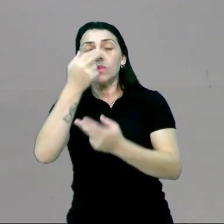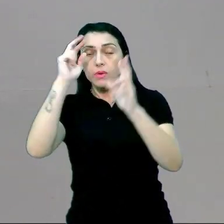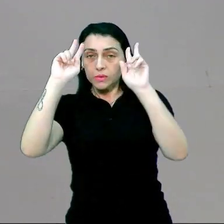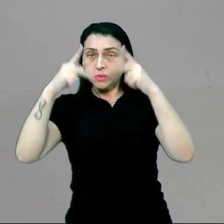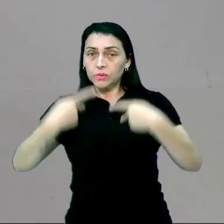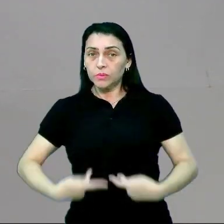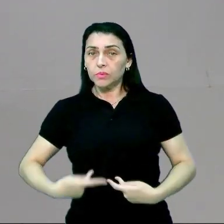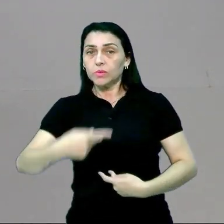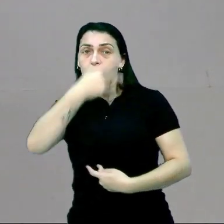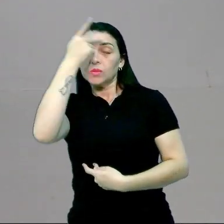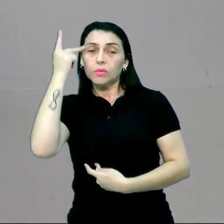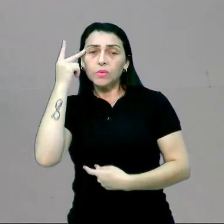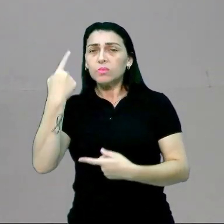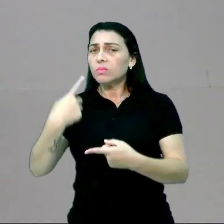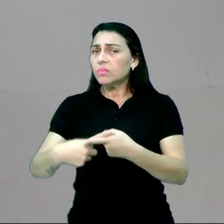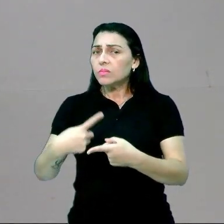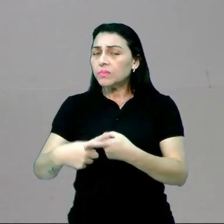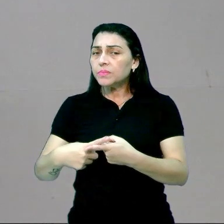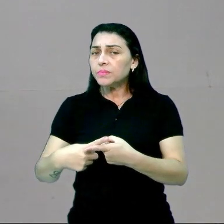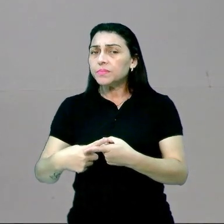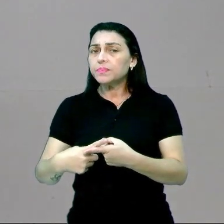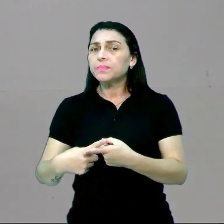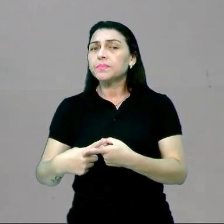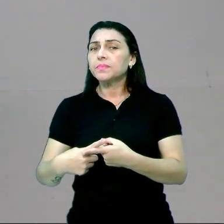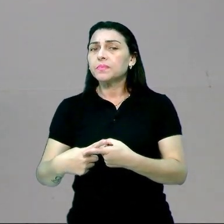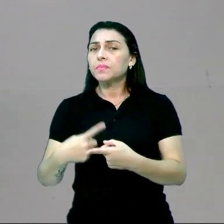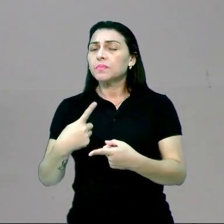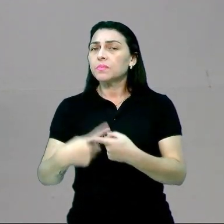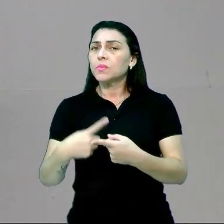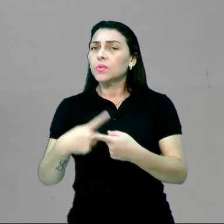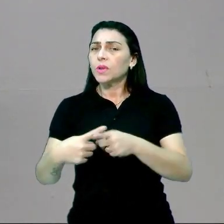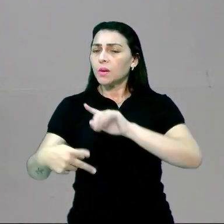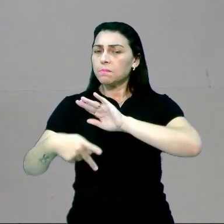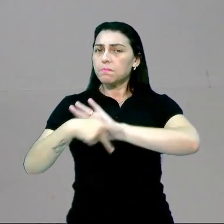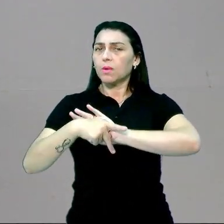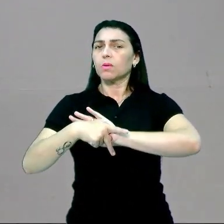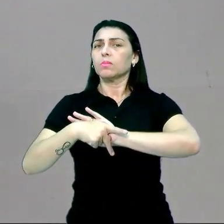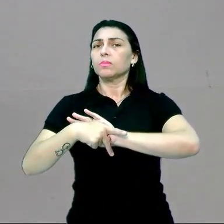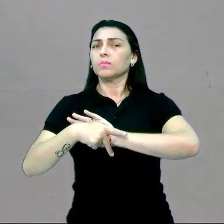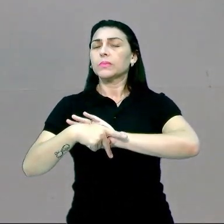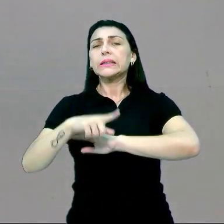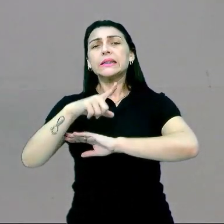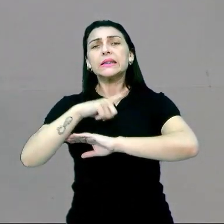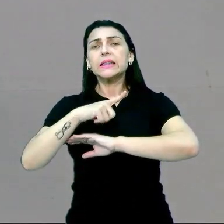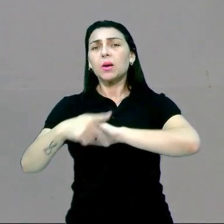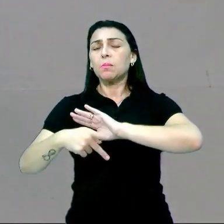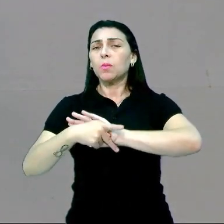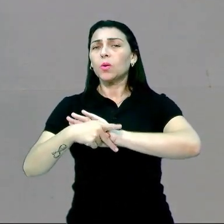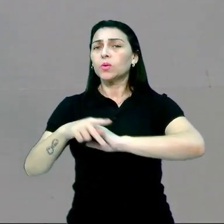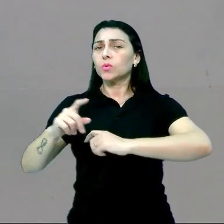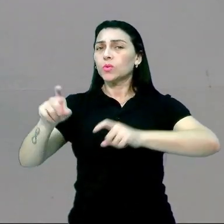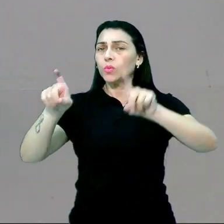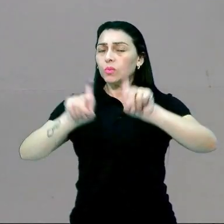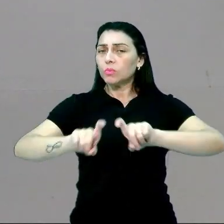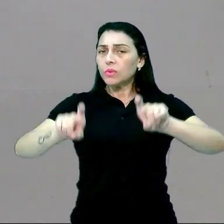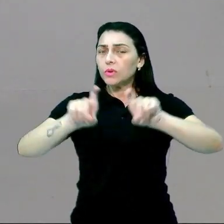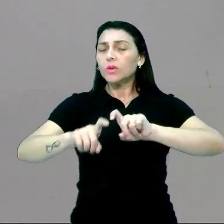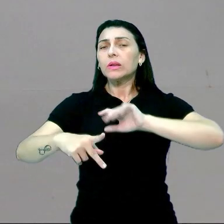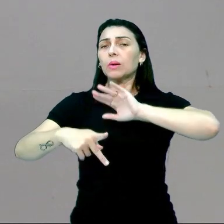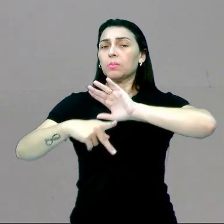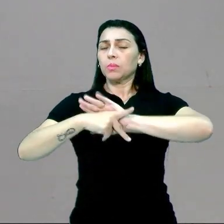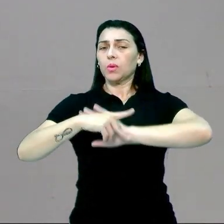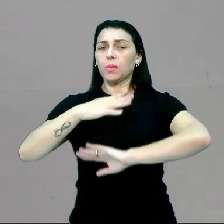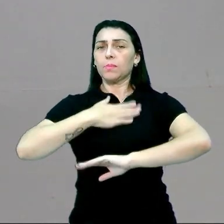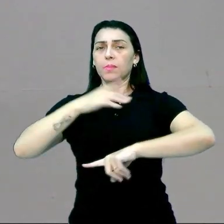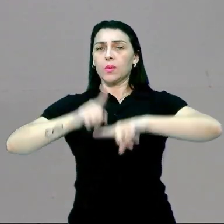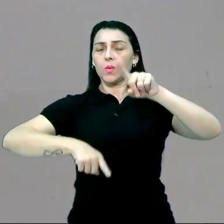como pessoas. Por quê? Porque eles eram uma posse. Como quem tem uma posse de um computador, como quem tem a